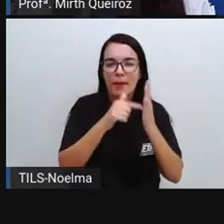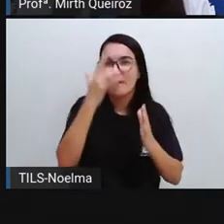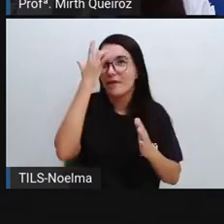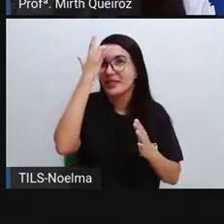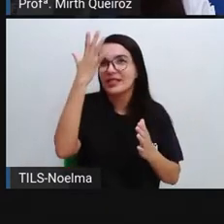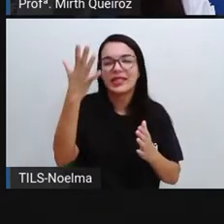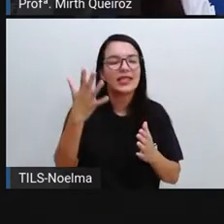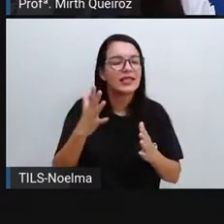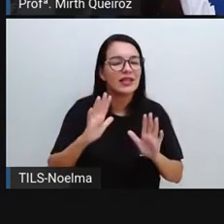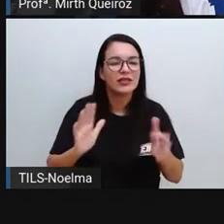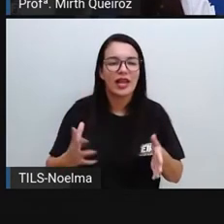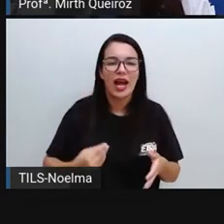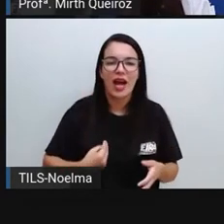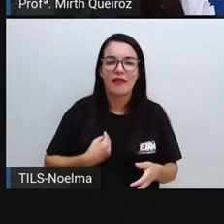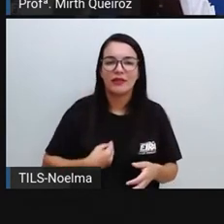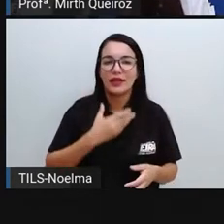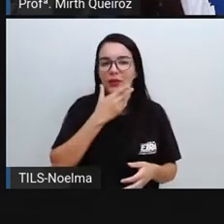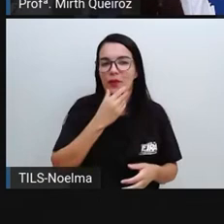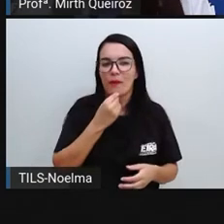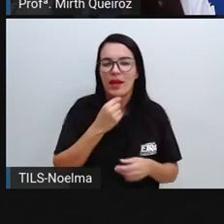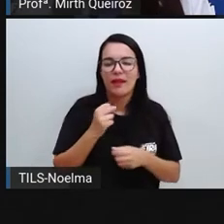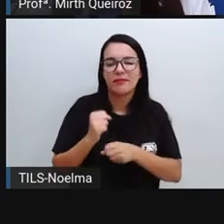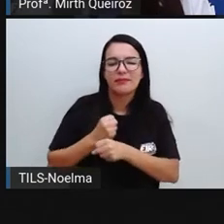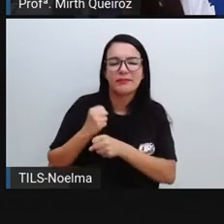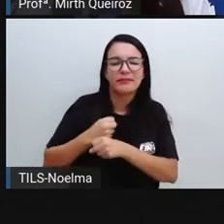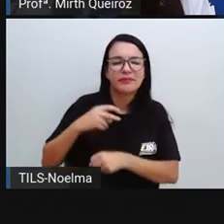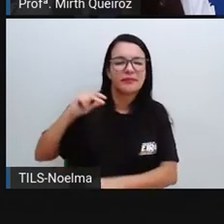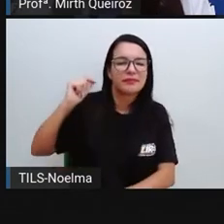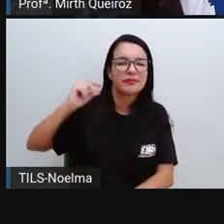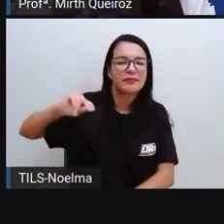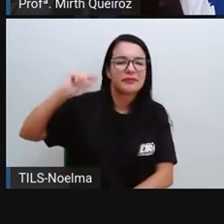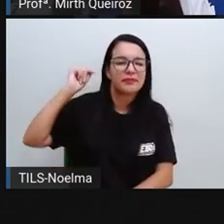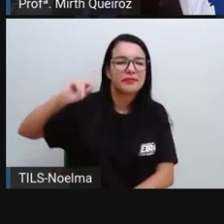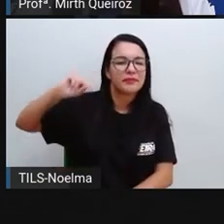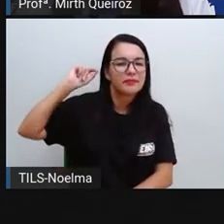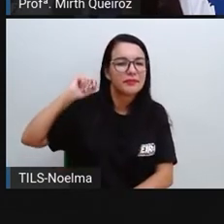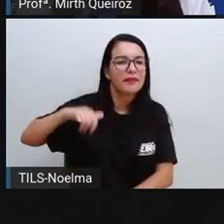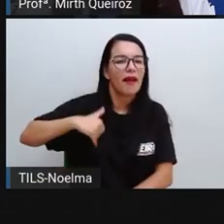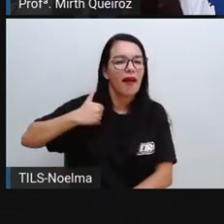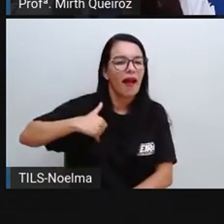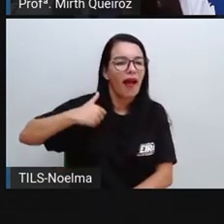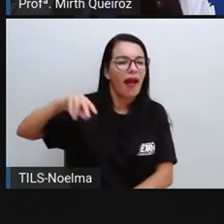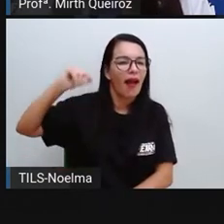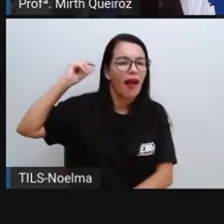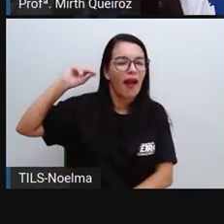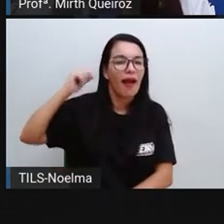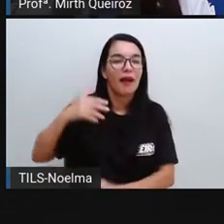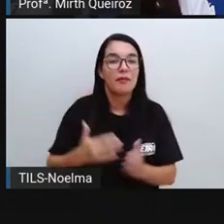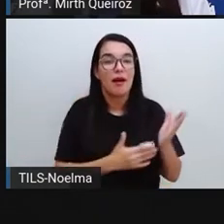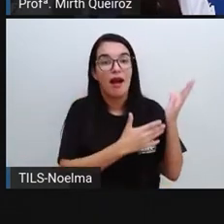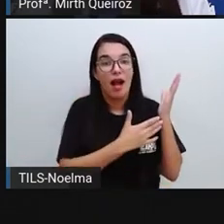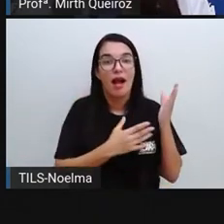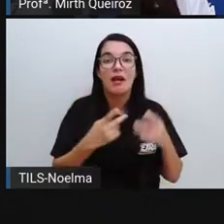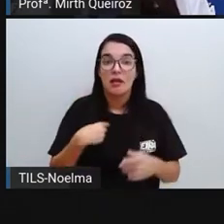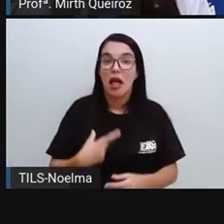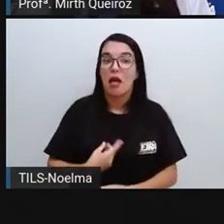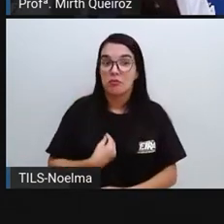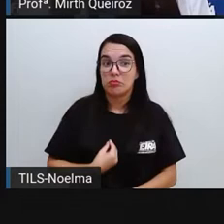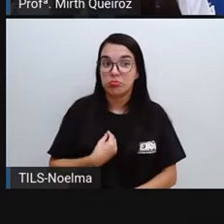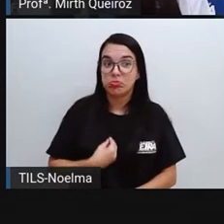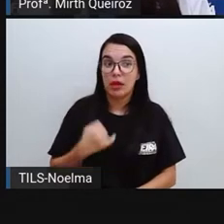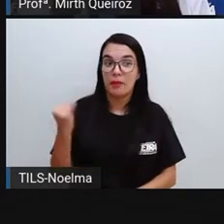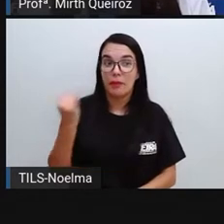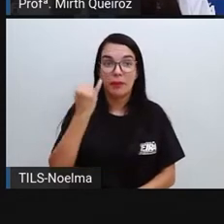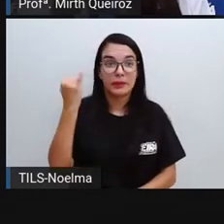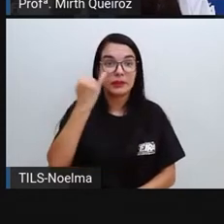idade antiga. A calculadora, ela é um instrumento de grande importância no cotidiano, na vida profissional de